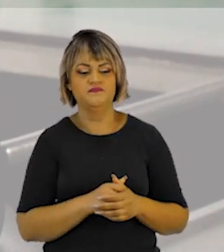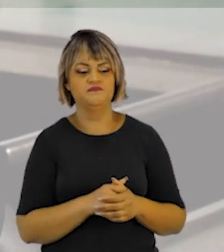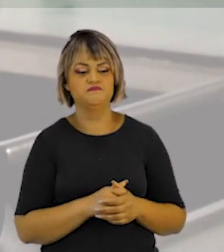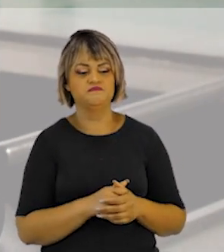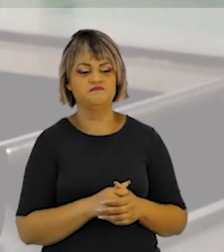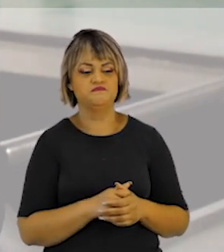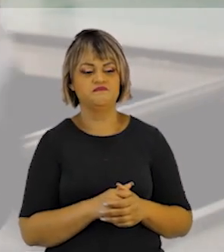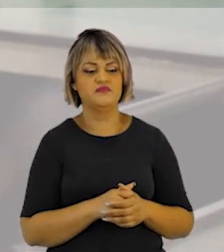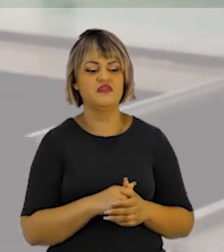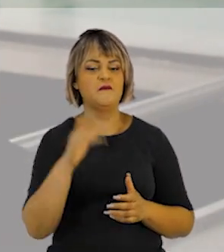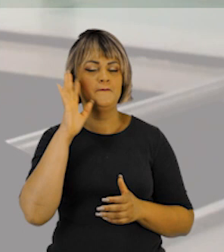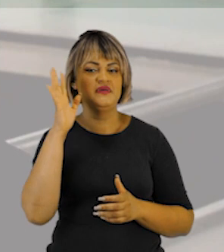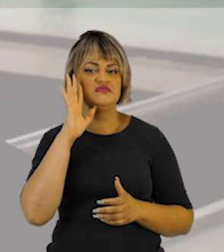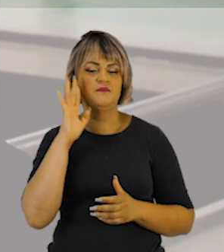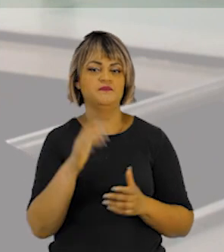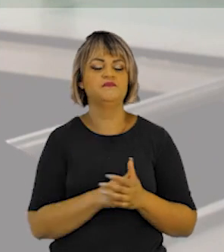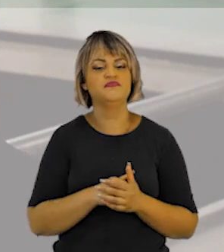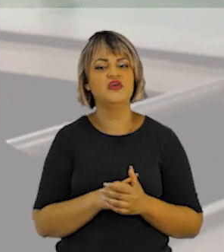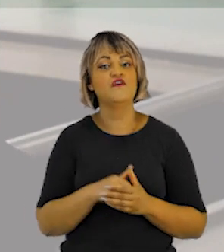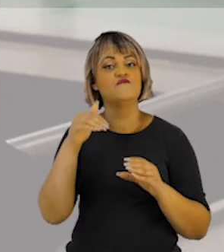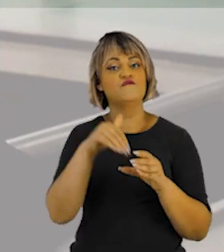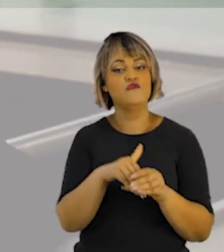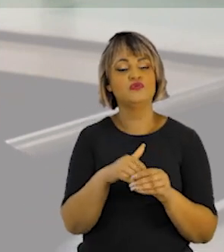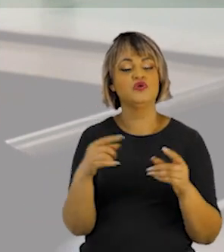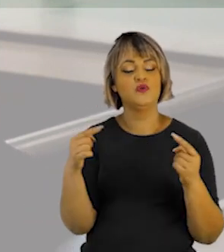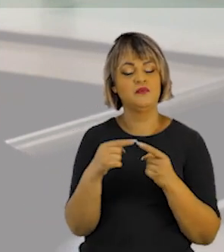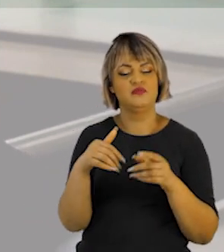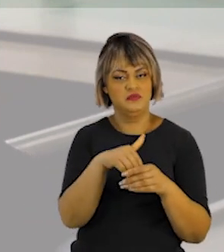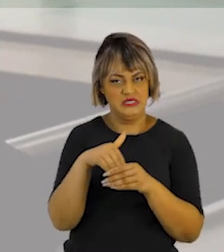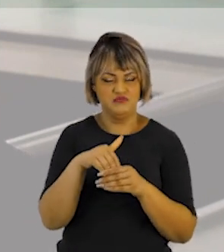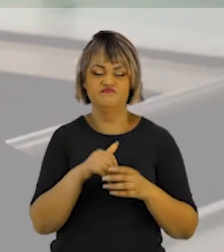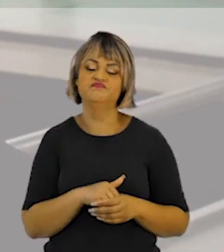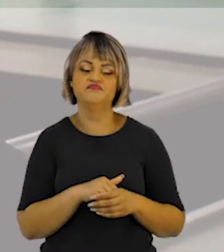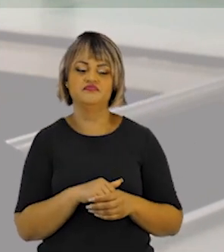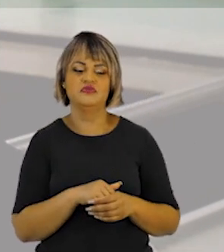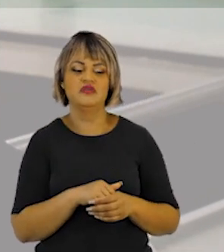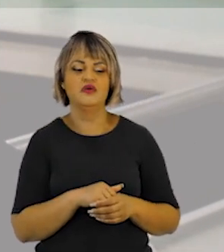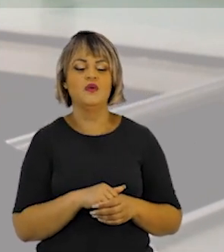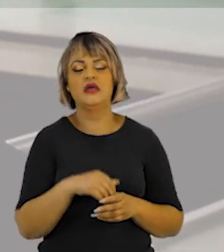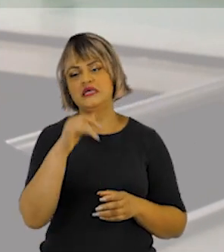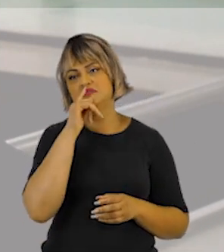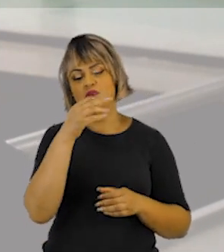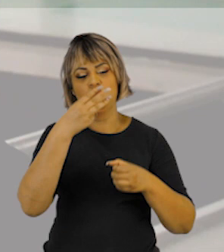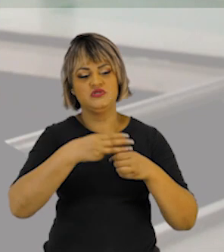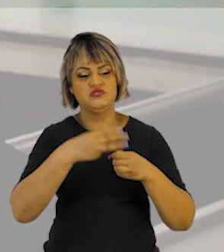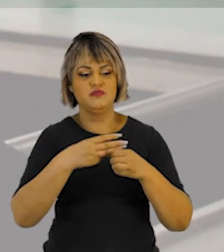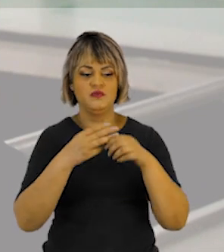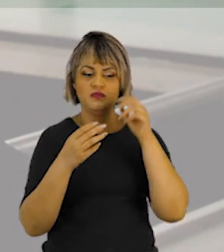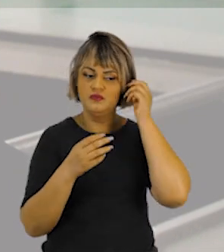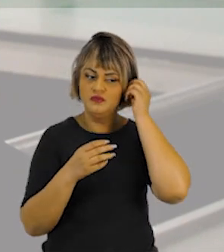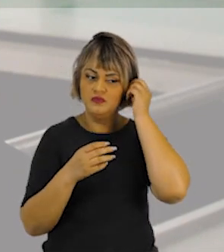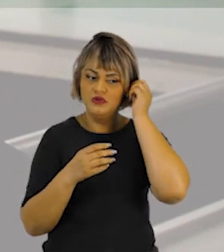significa o seguinte, vamos imaginar o total de votos válidos em uma eleição. Vamos imaginar um município, por exemplo,